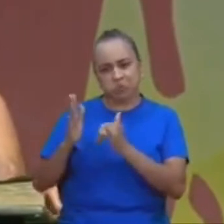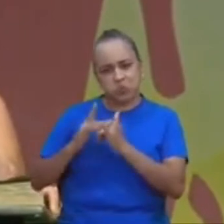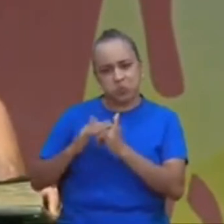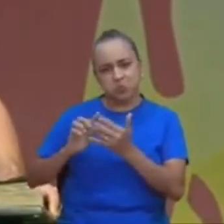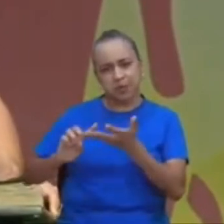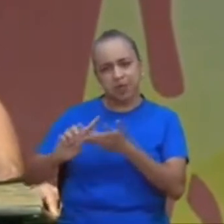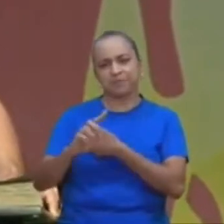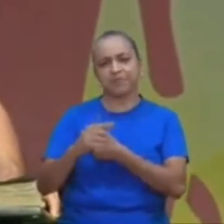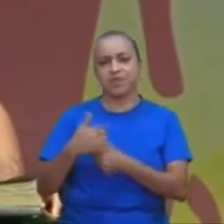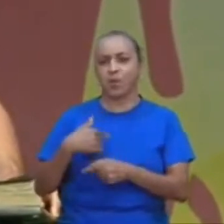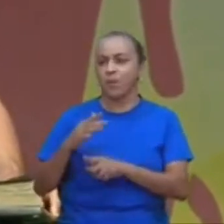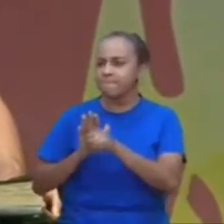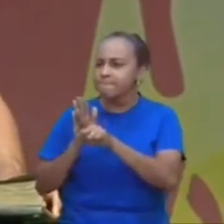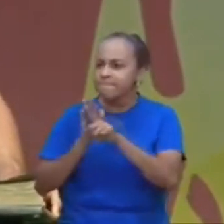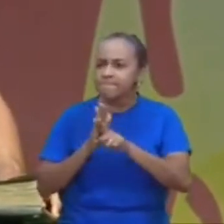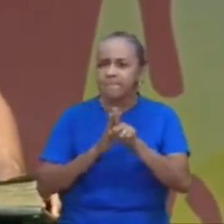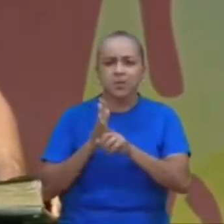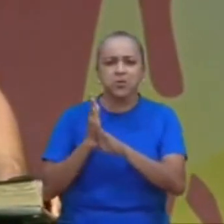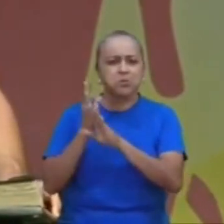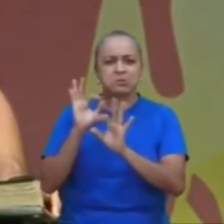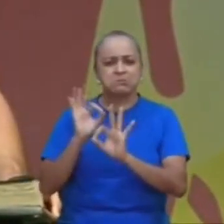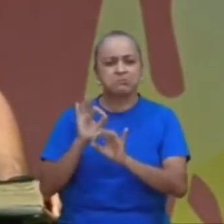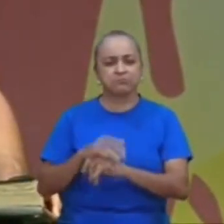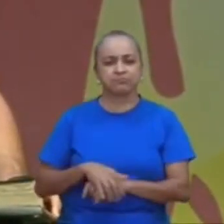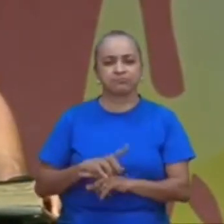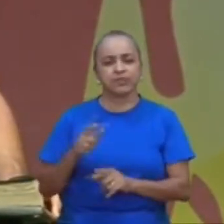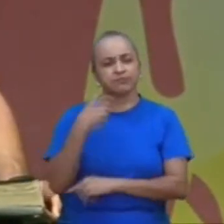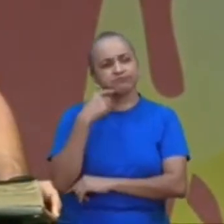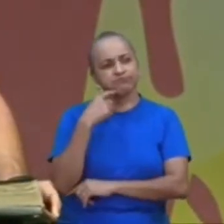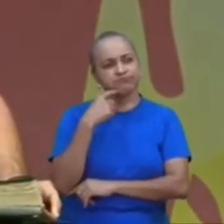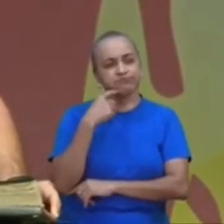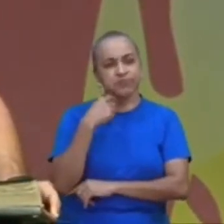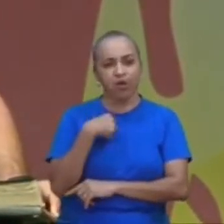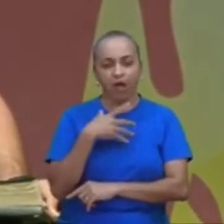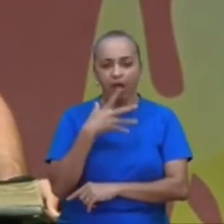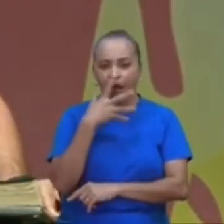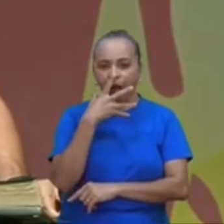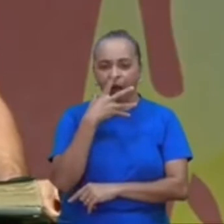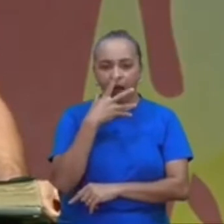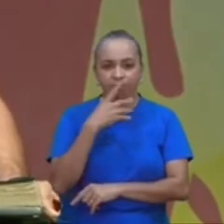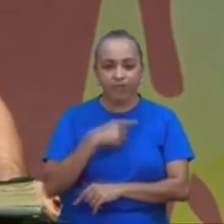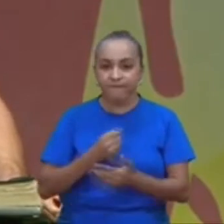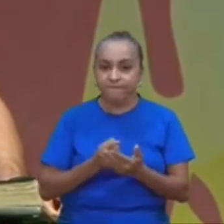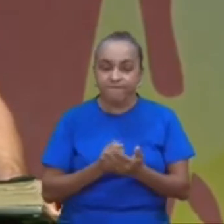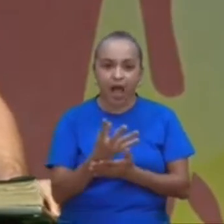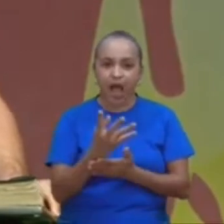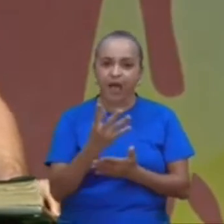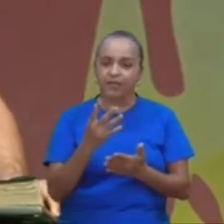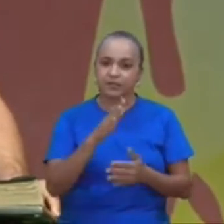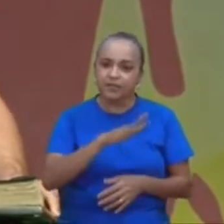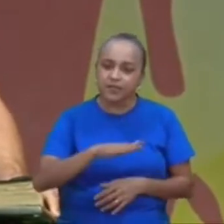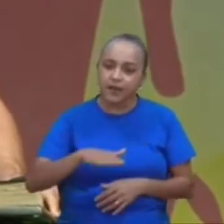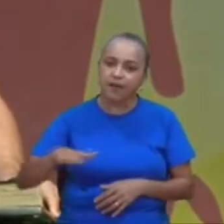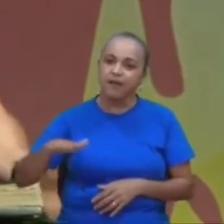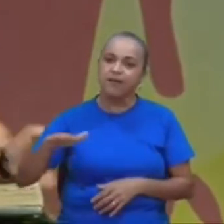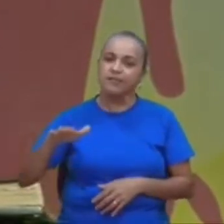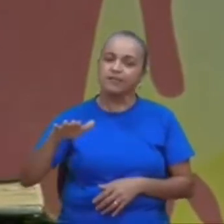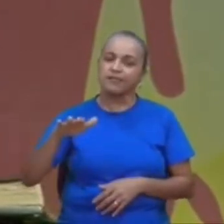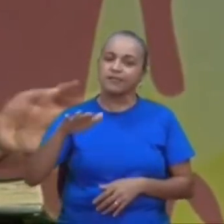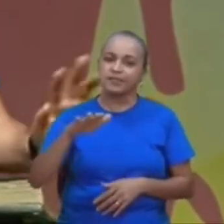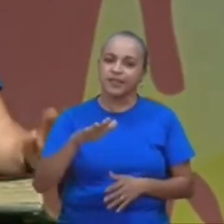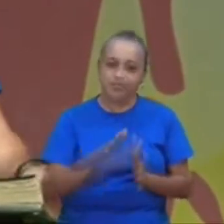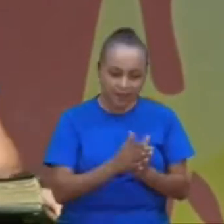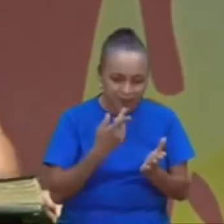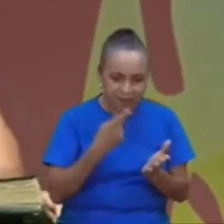e olha que eu sei procurar, essas coisas, mas eu fiquei assim, encantado, que tem muitas crianças, na Bíblia, que fizeram, eu não